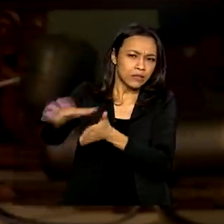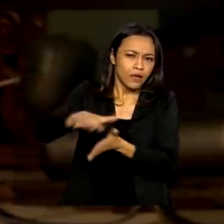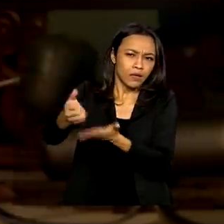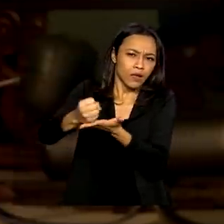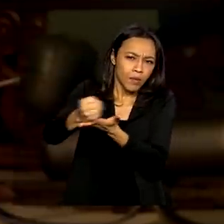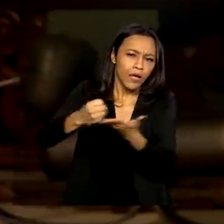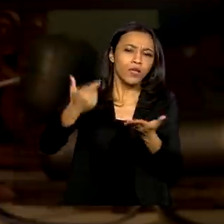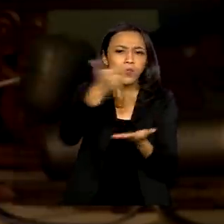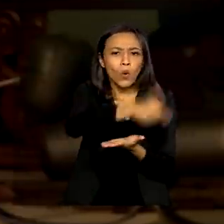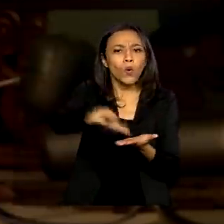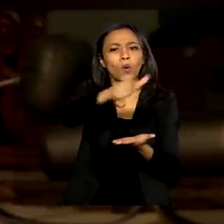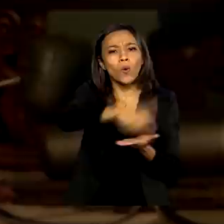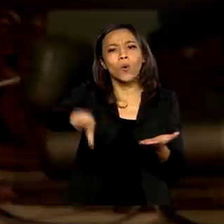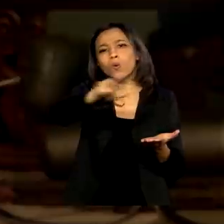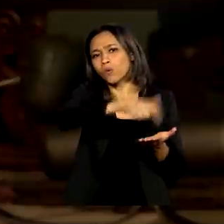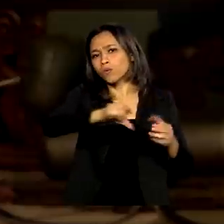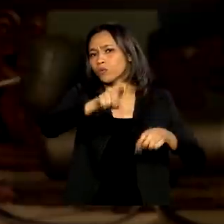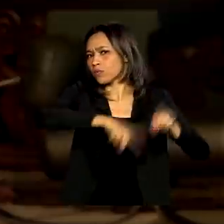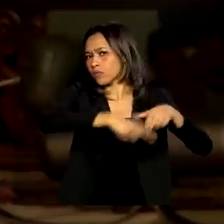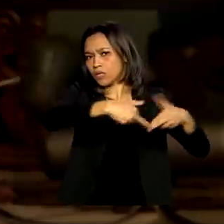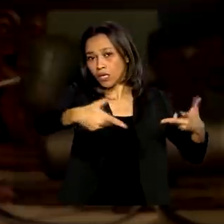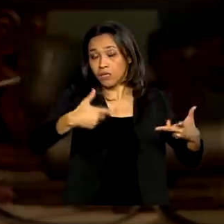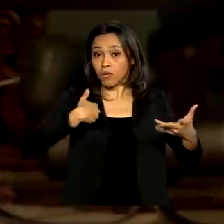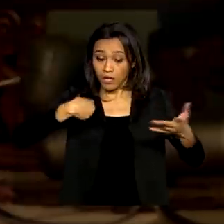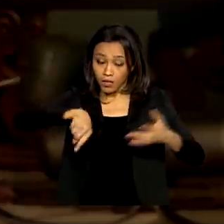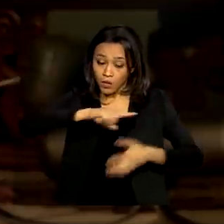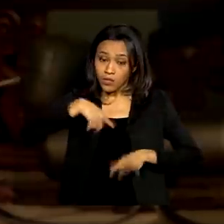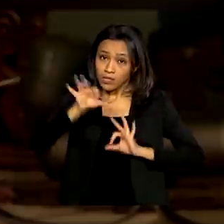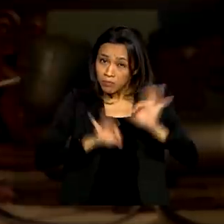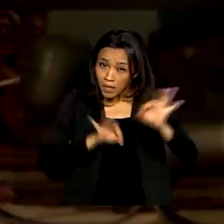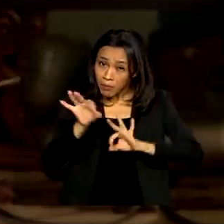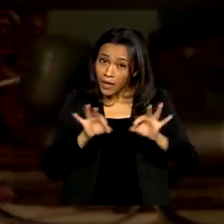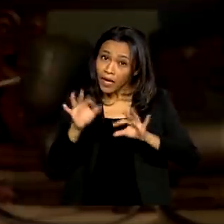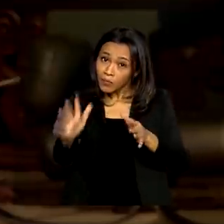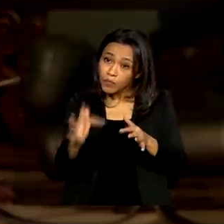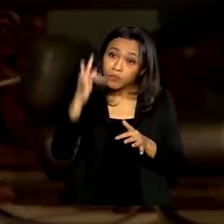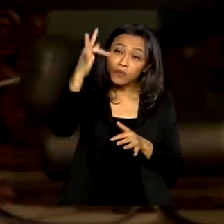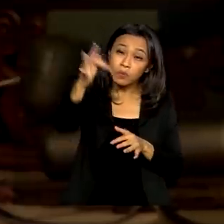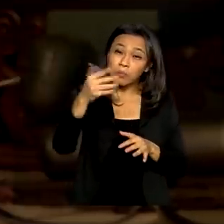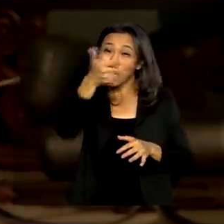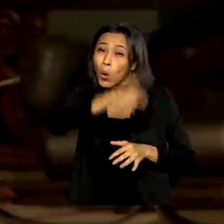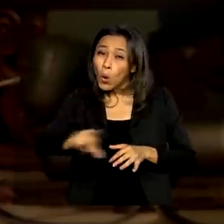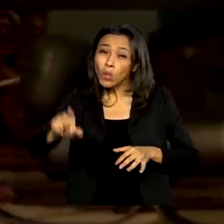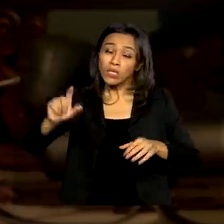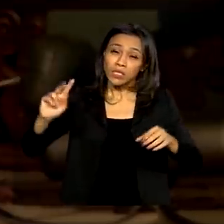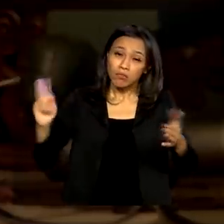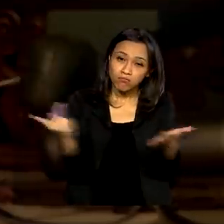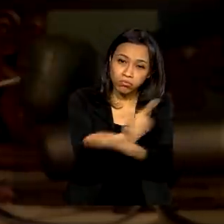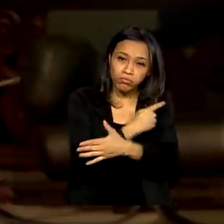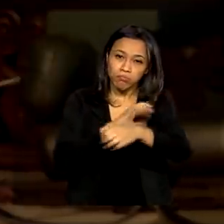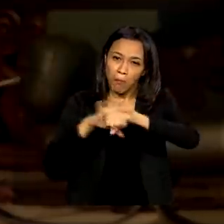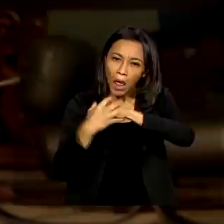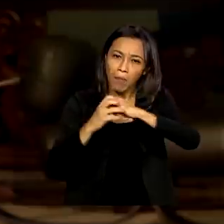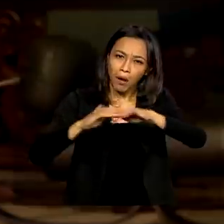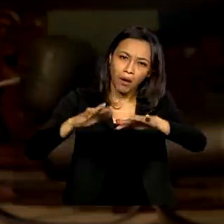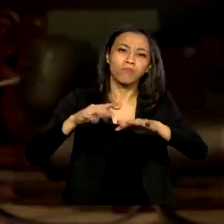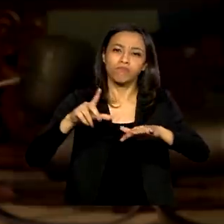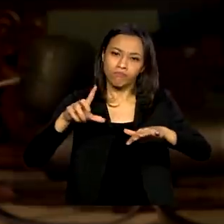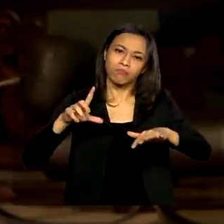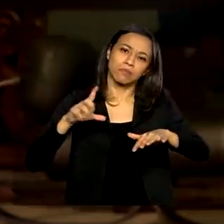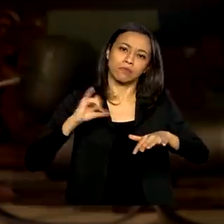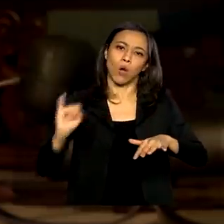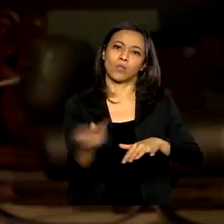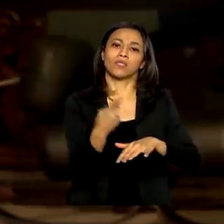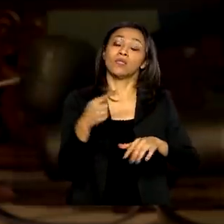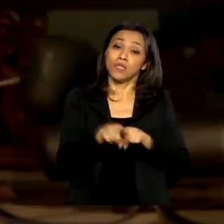produtos, o trabalho contínuo para se preparar para as próximas pandemias de uma forma integrada e também de vacinas, que é